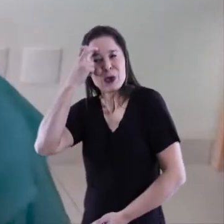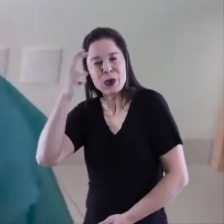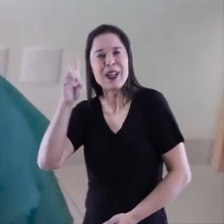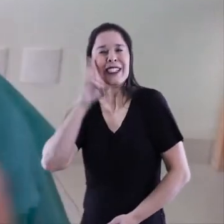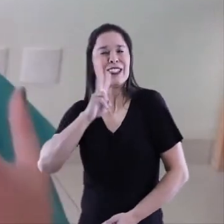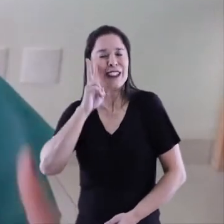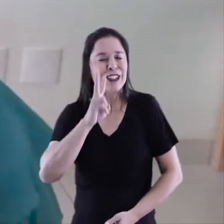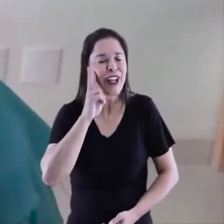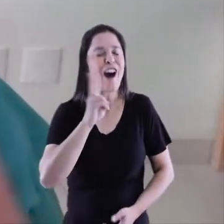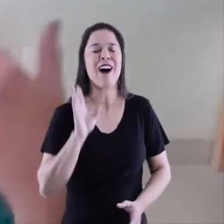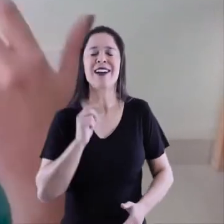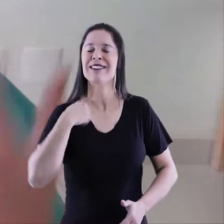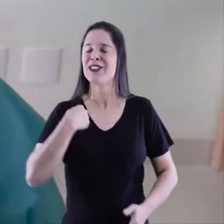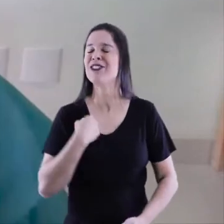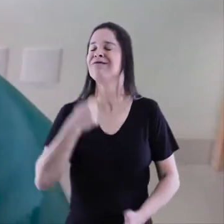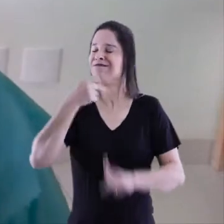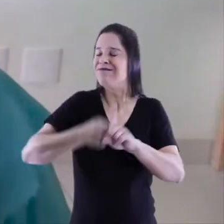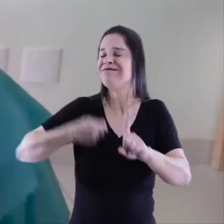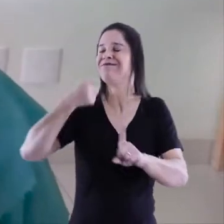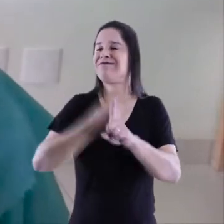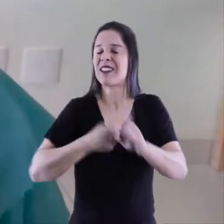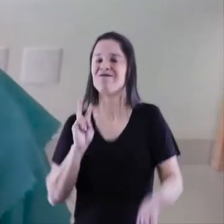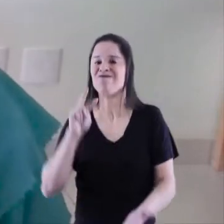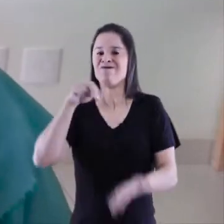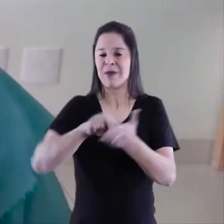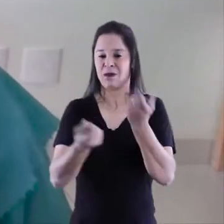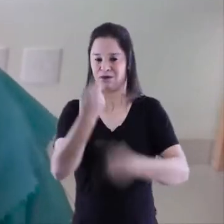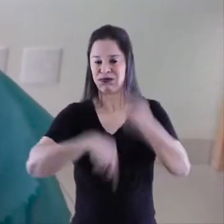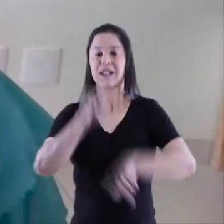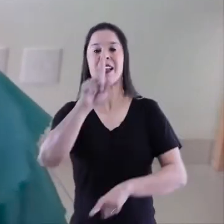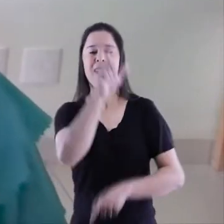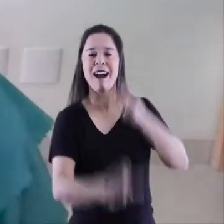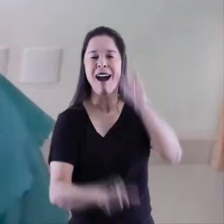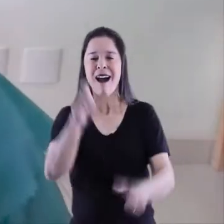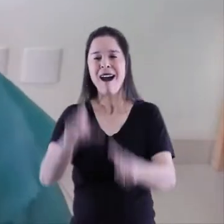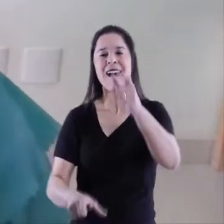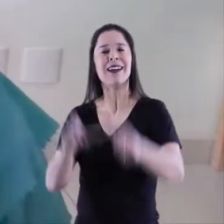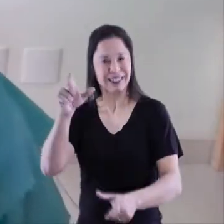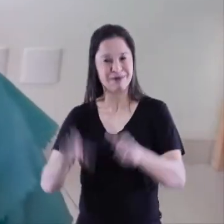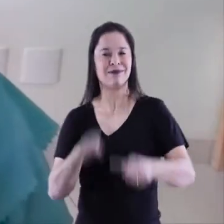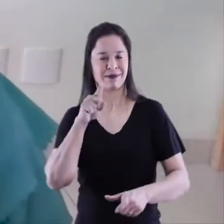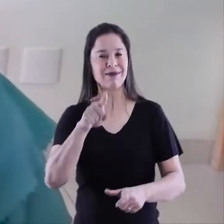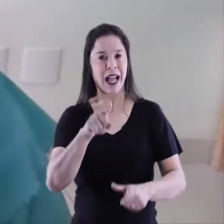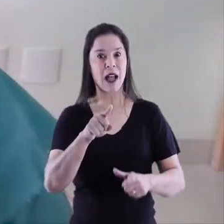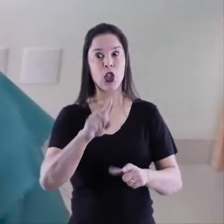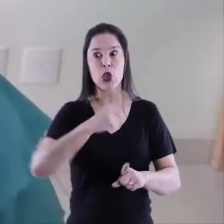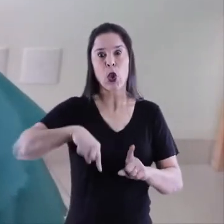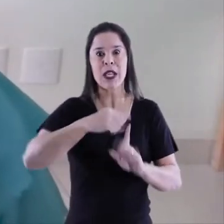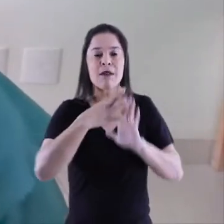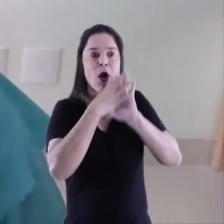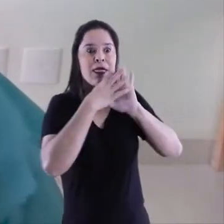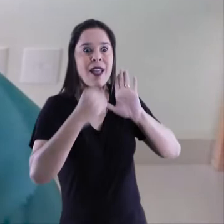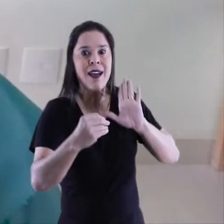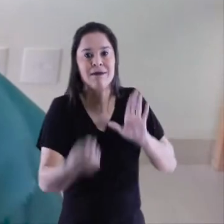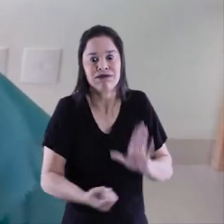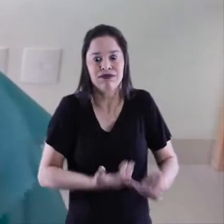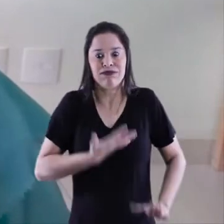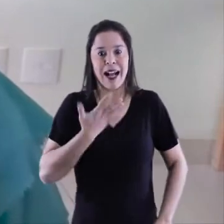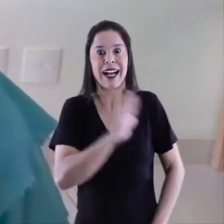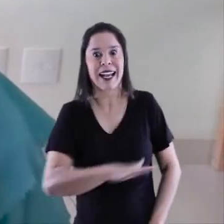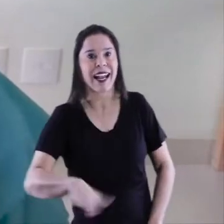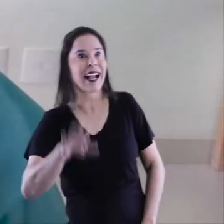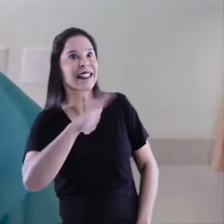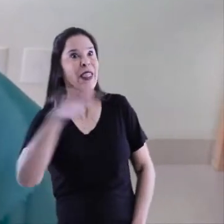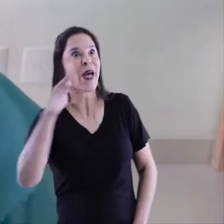histórias de determinação e superação, que fazem desses atletas inspiração para muitas pessoas, desde crianças como adultos.